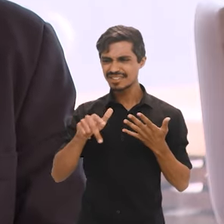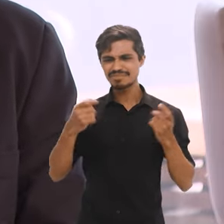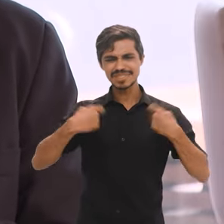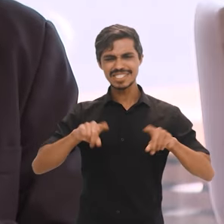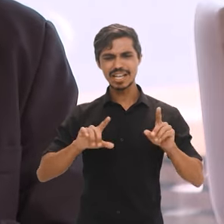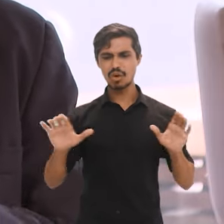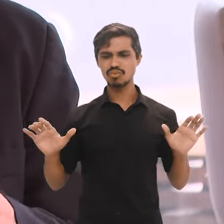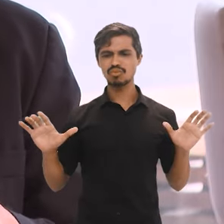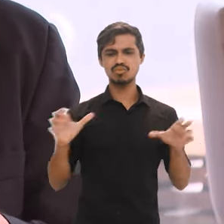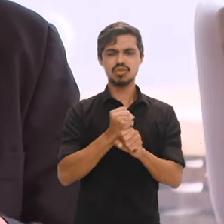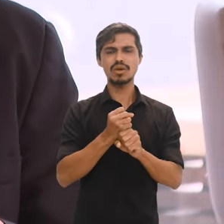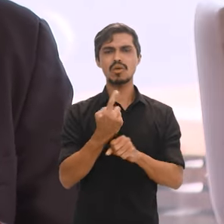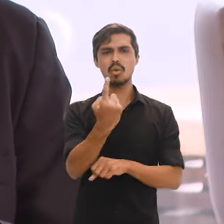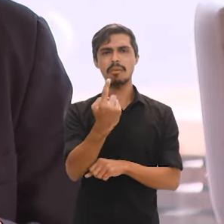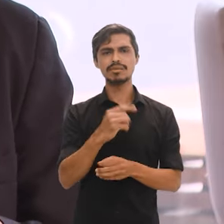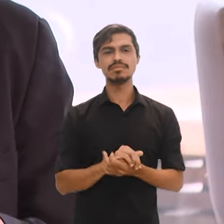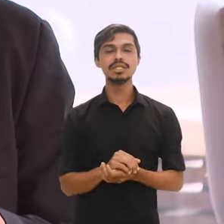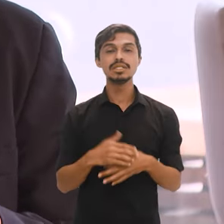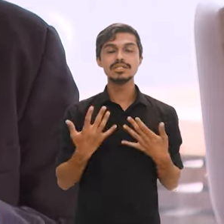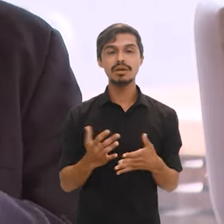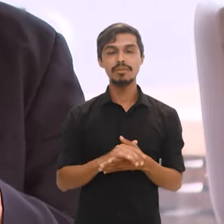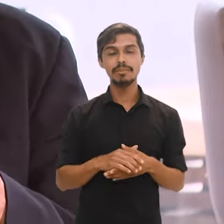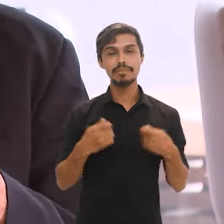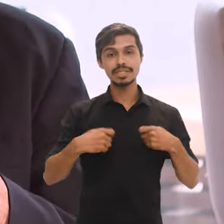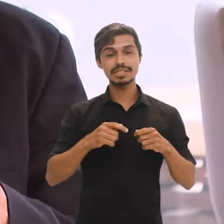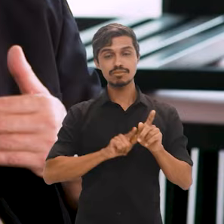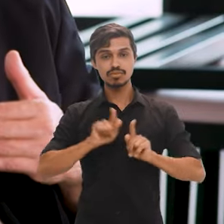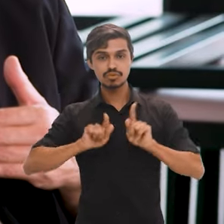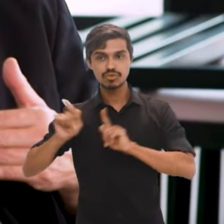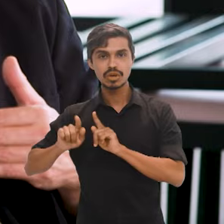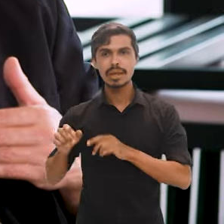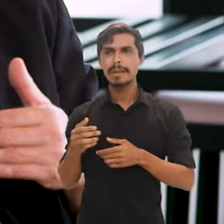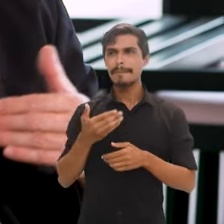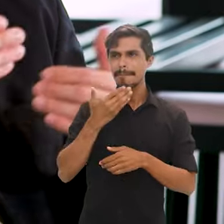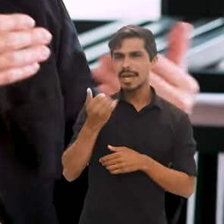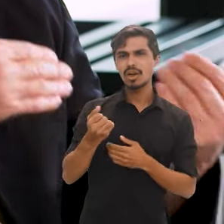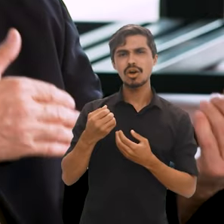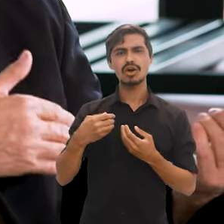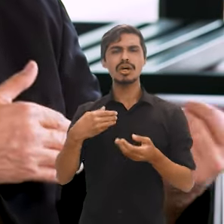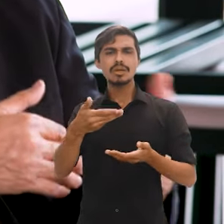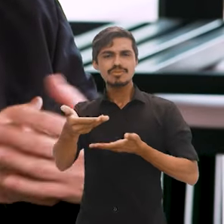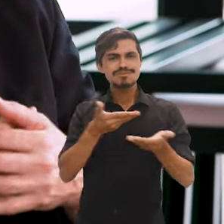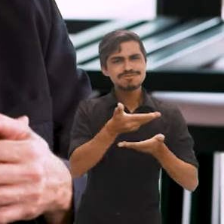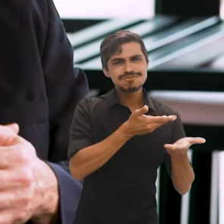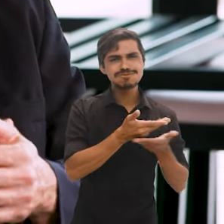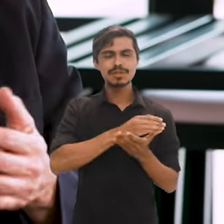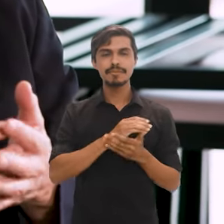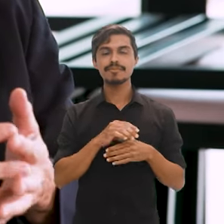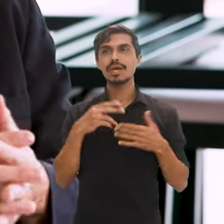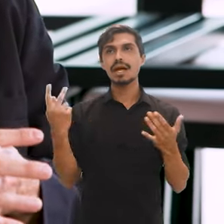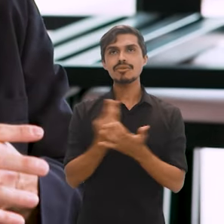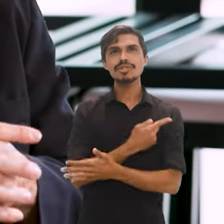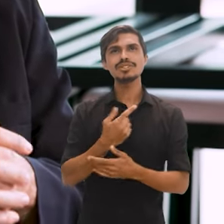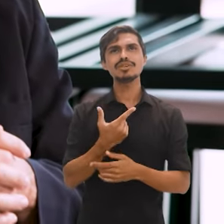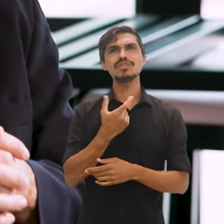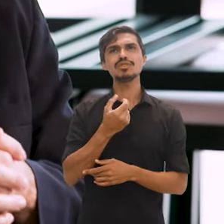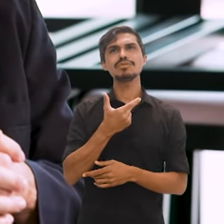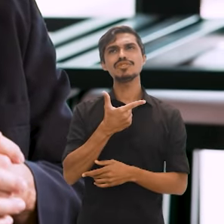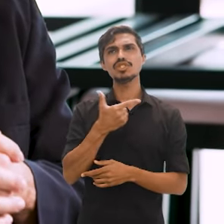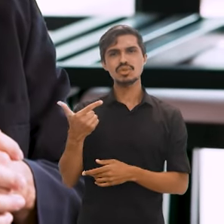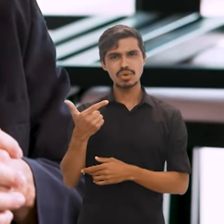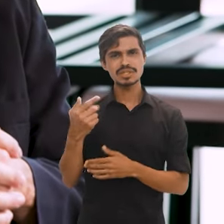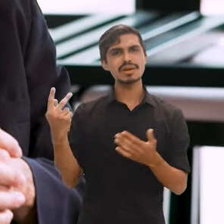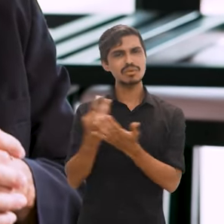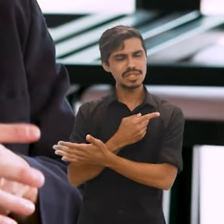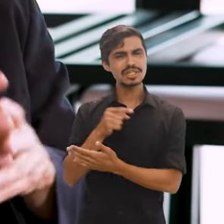opções. E nós precisamos de um censo mais dinâmico porque o censo é feito de 10 em 10 anos. Infelizmente, o último censo foi feito somente em 2022.